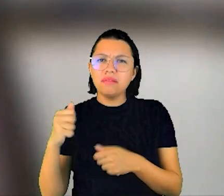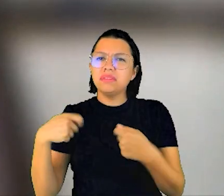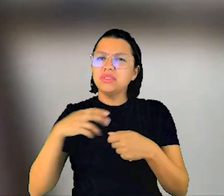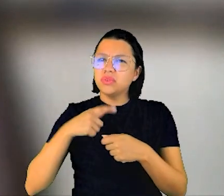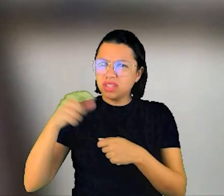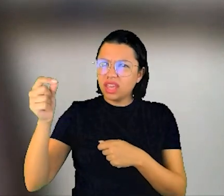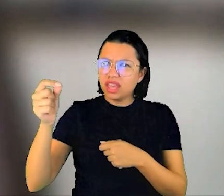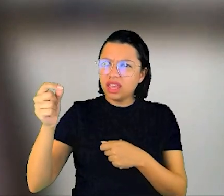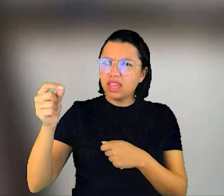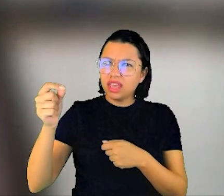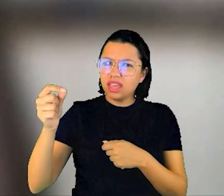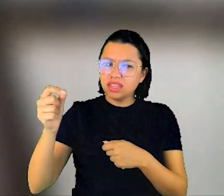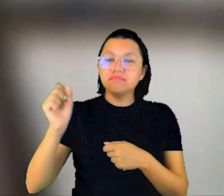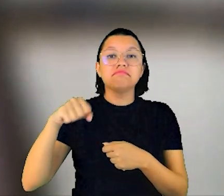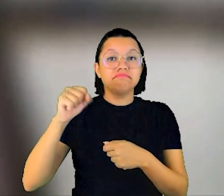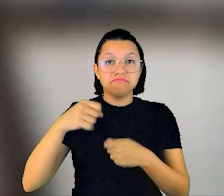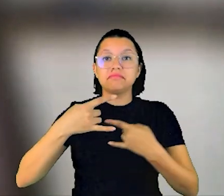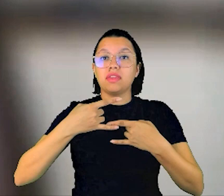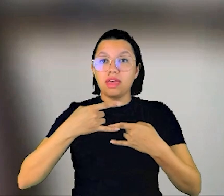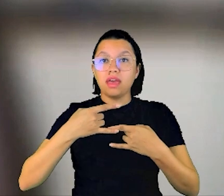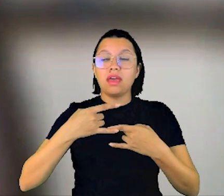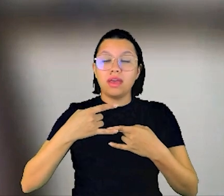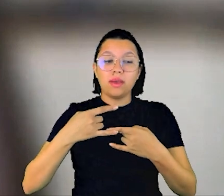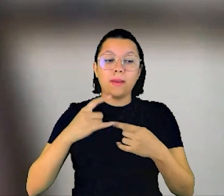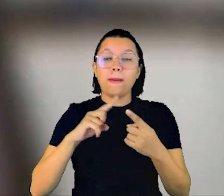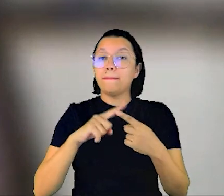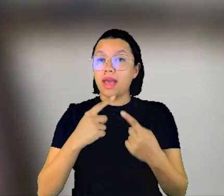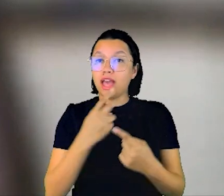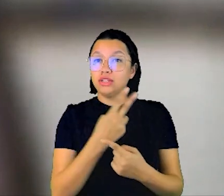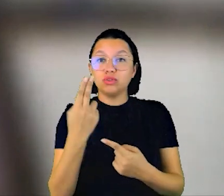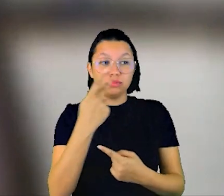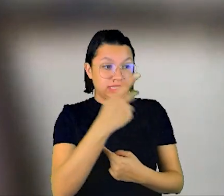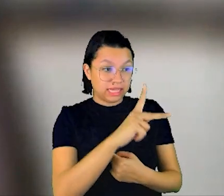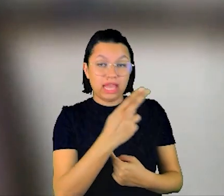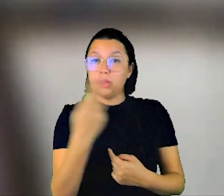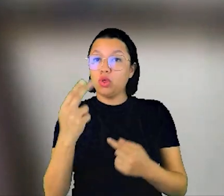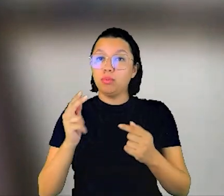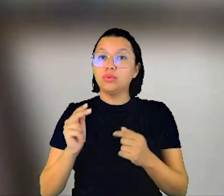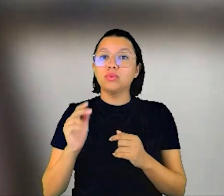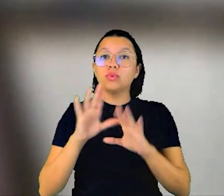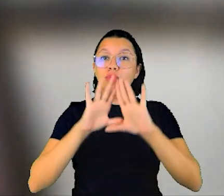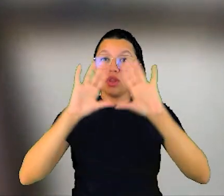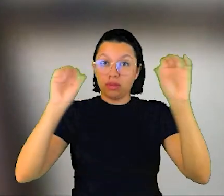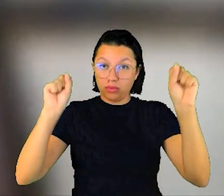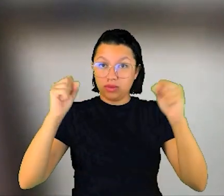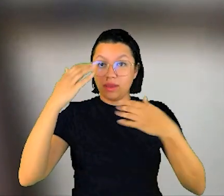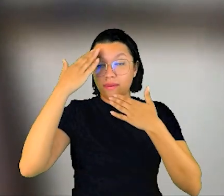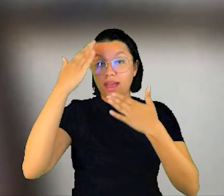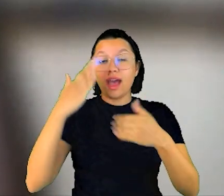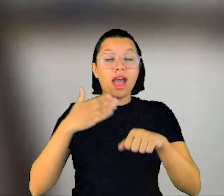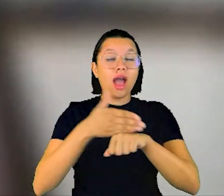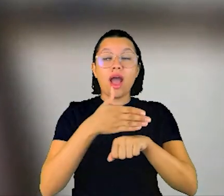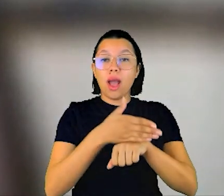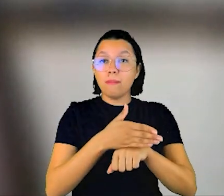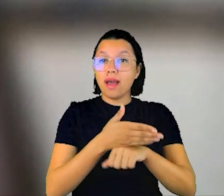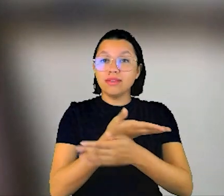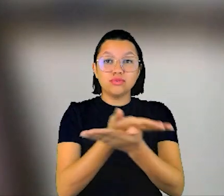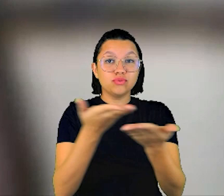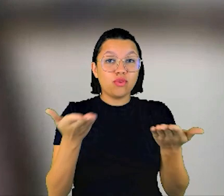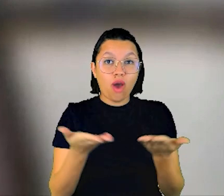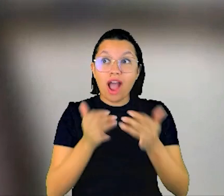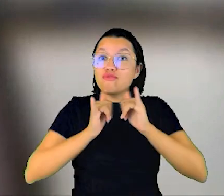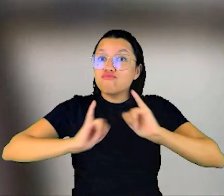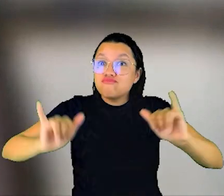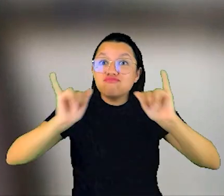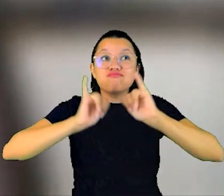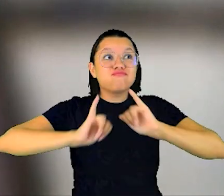live, mas em nome dela, em nome do tribunal, agradecemos então a participação de vocês.